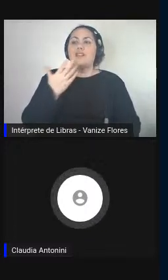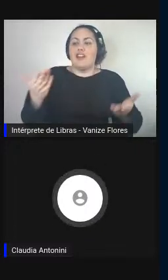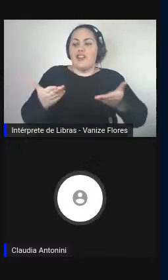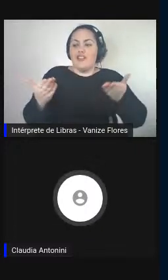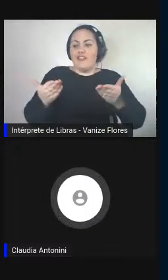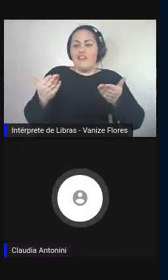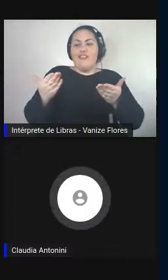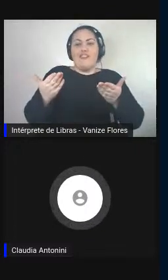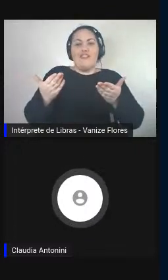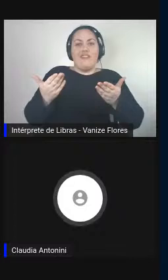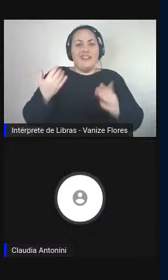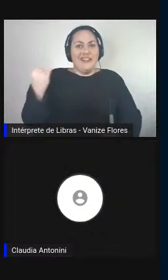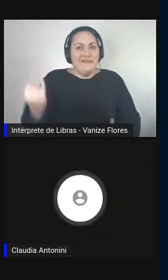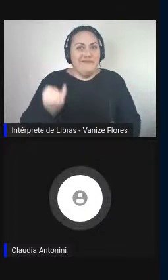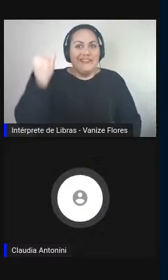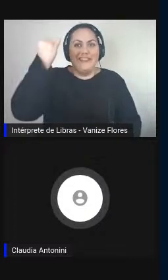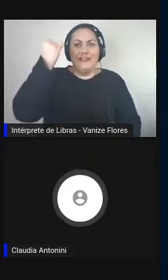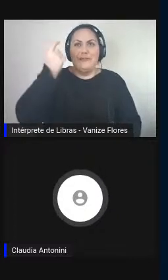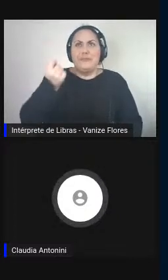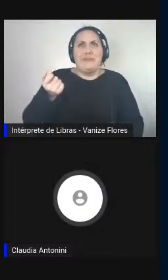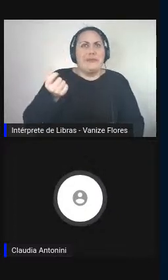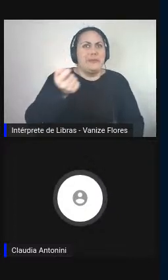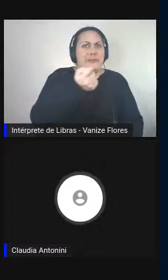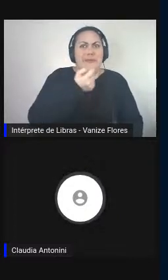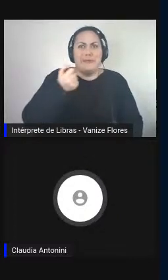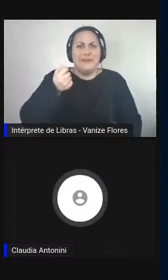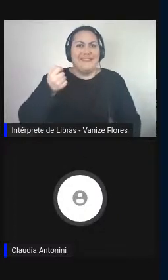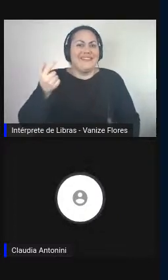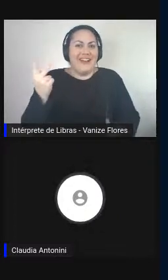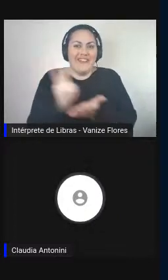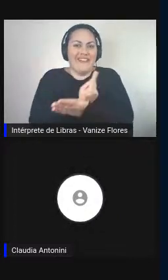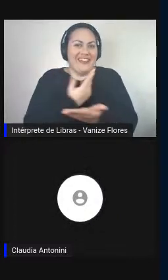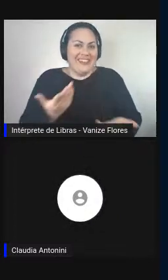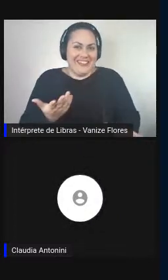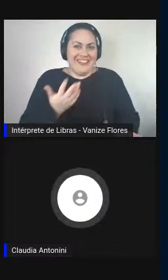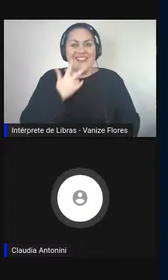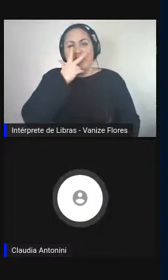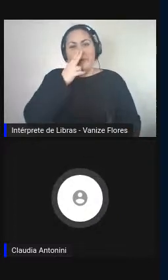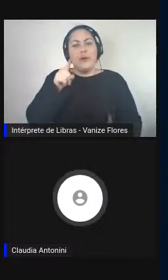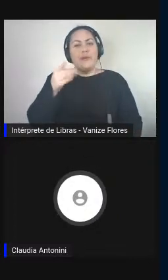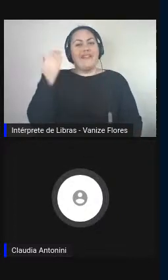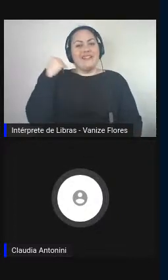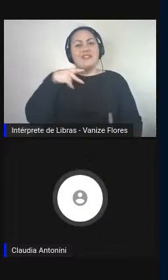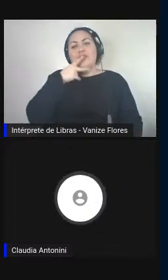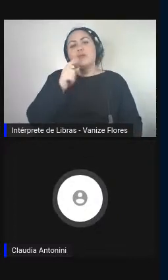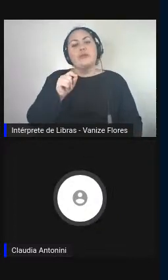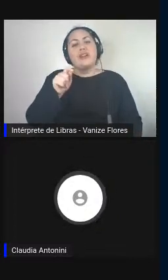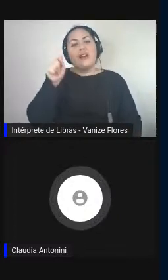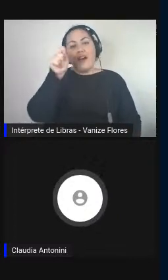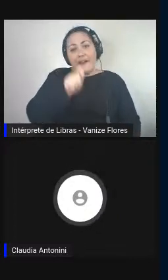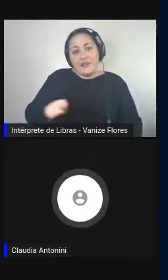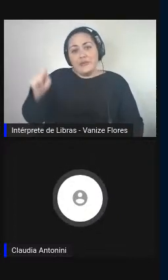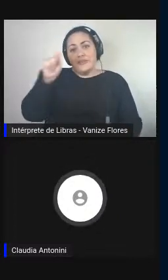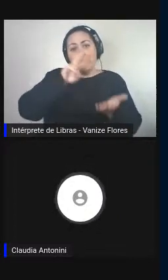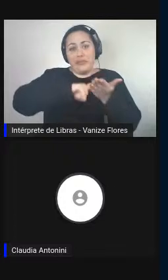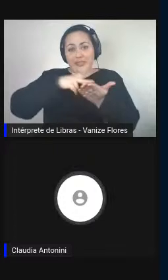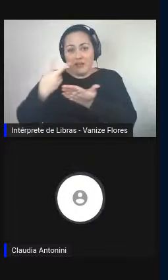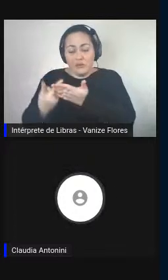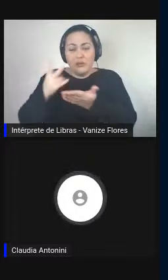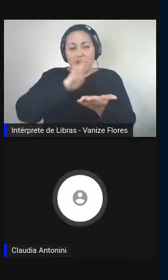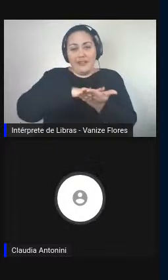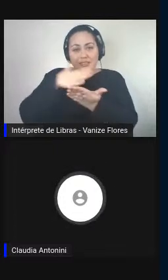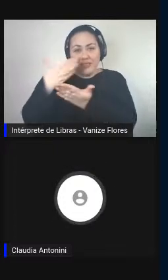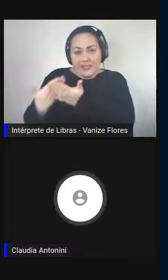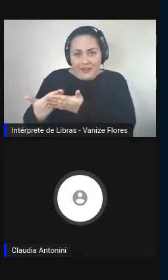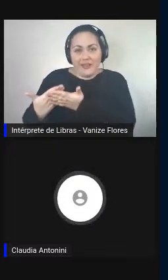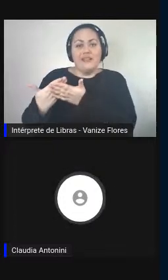ocorre quase nunca. É muito importante, como tu disseste, que uma associação de tradutores e intérpretes